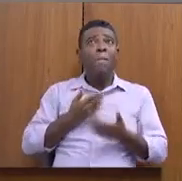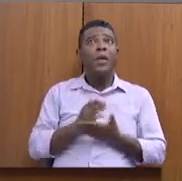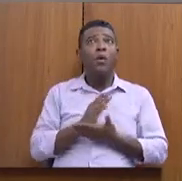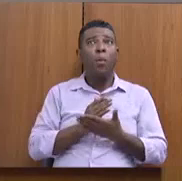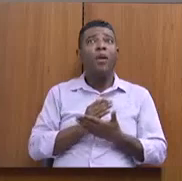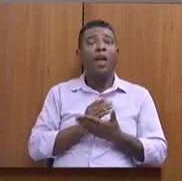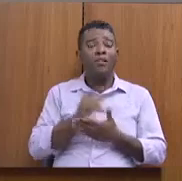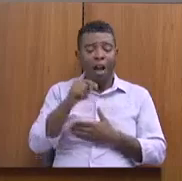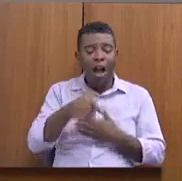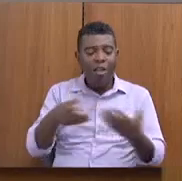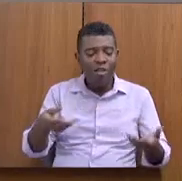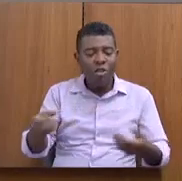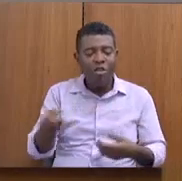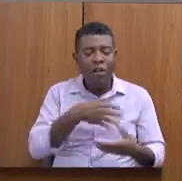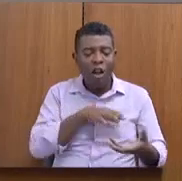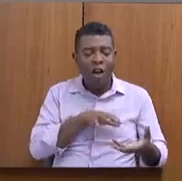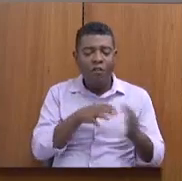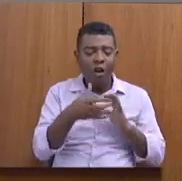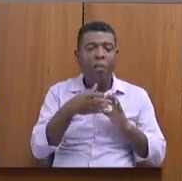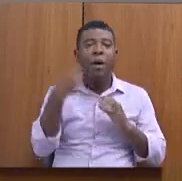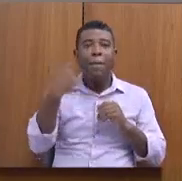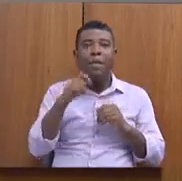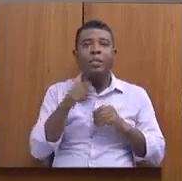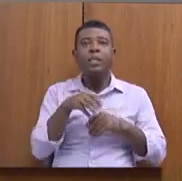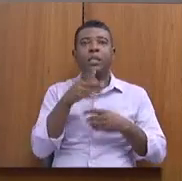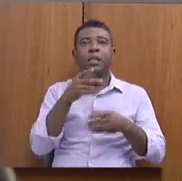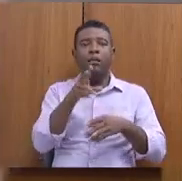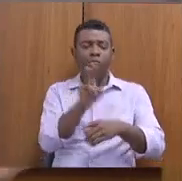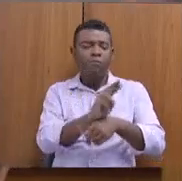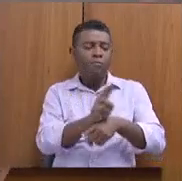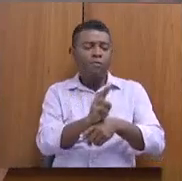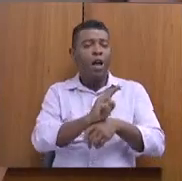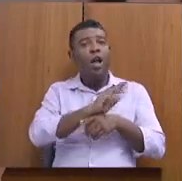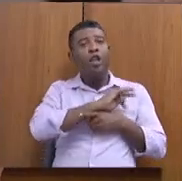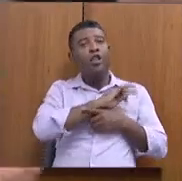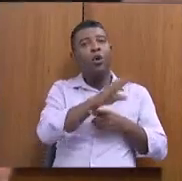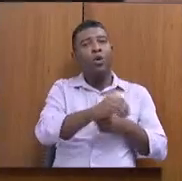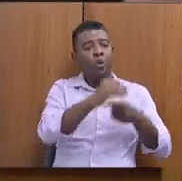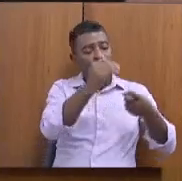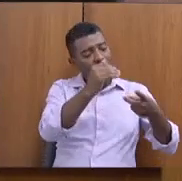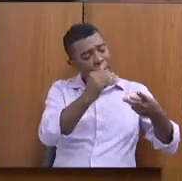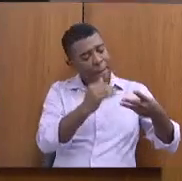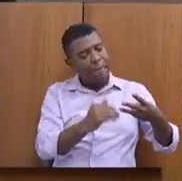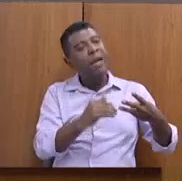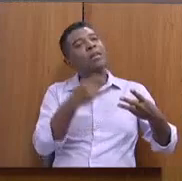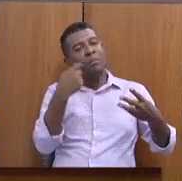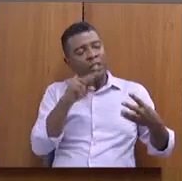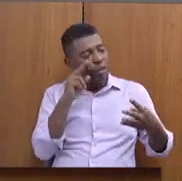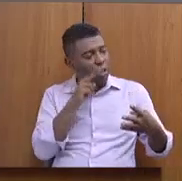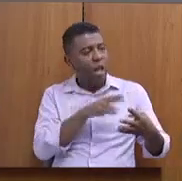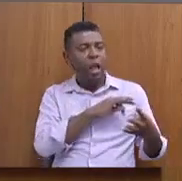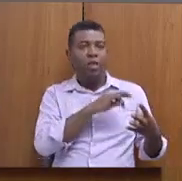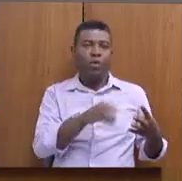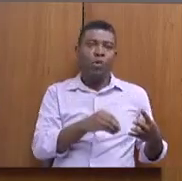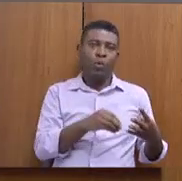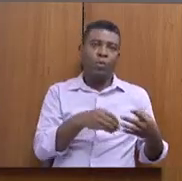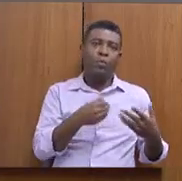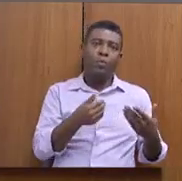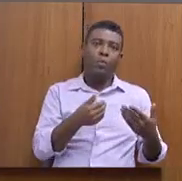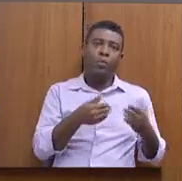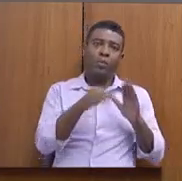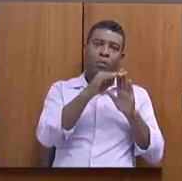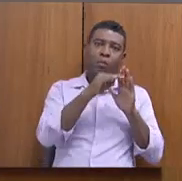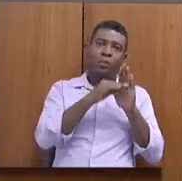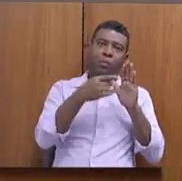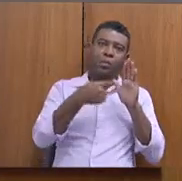reforma, falar o seguinte, não, nós temos que monitorar tudo, porque nós somos responsáveis pela pauta. E aqui, eu não sei, mas, assim,